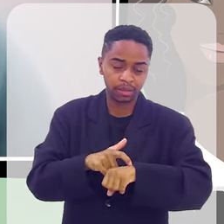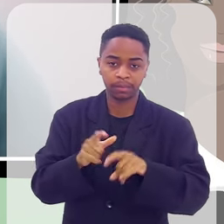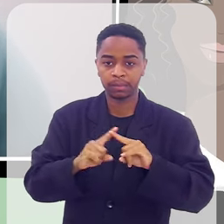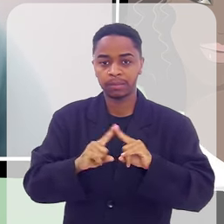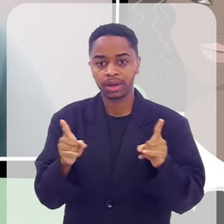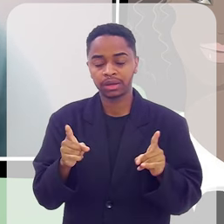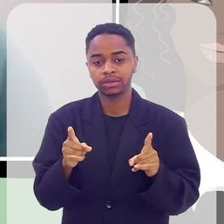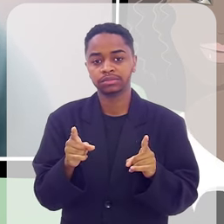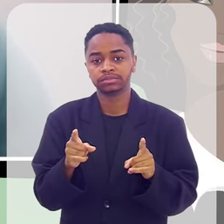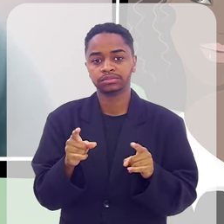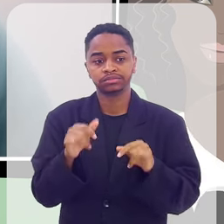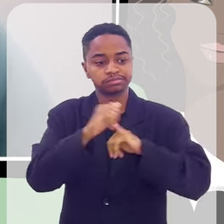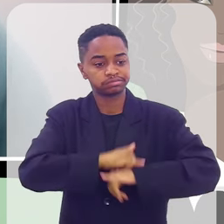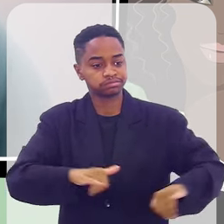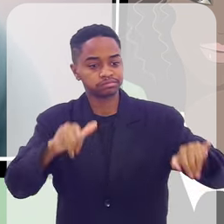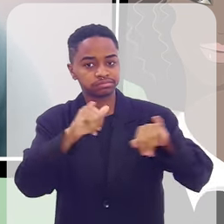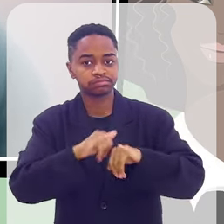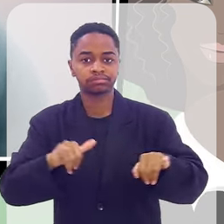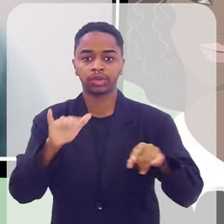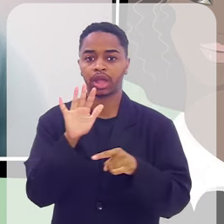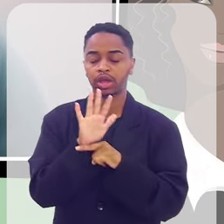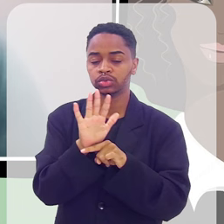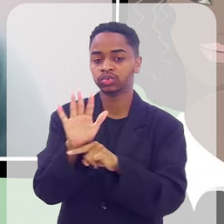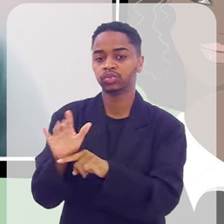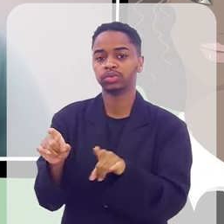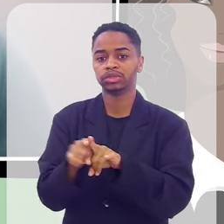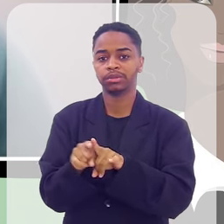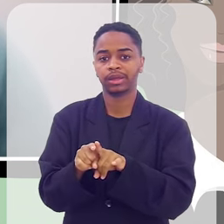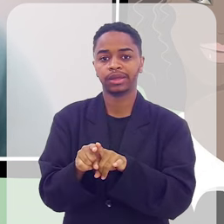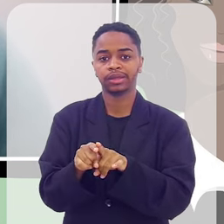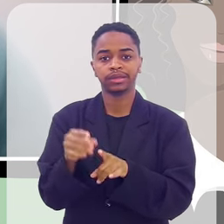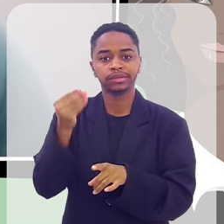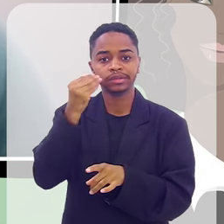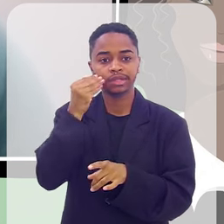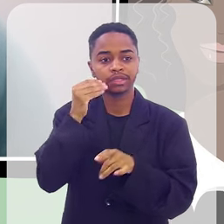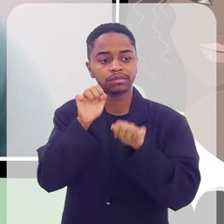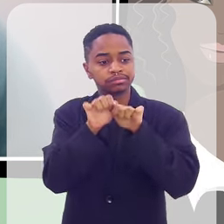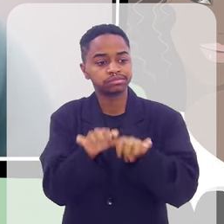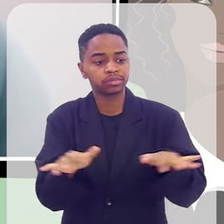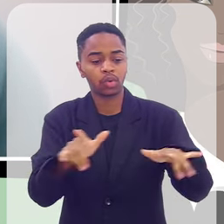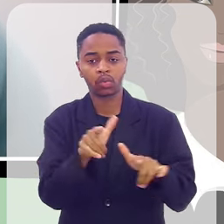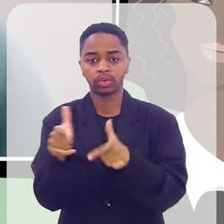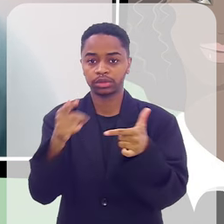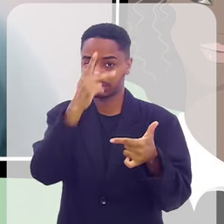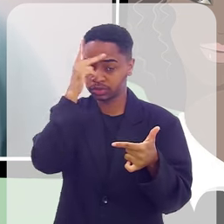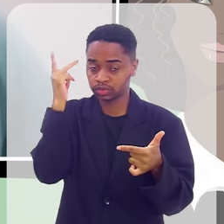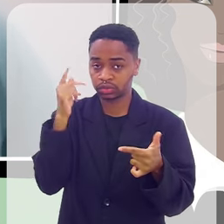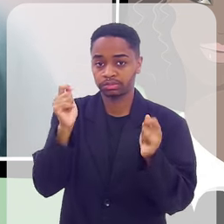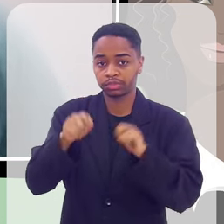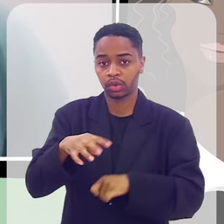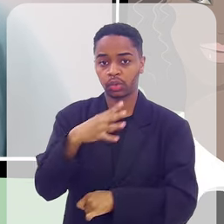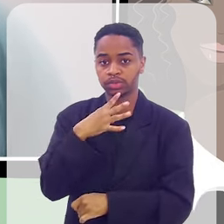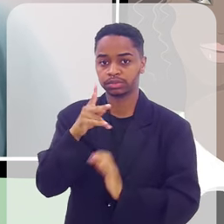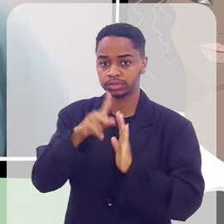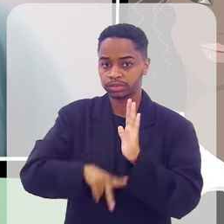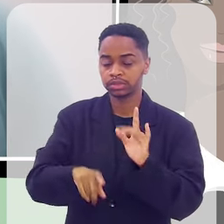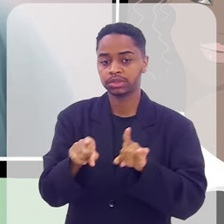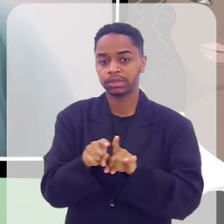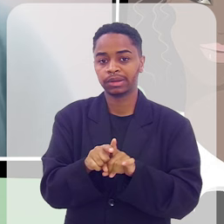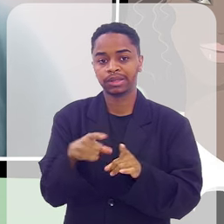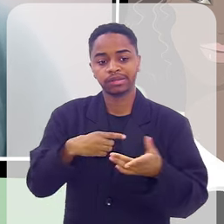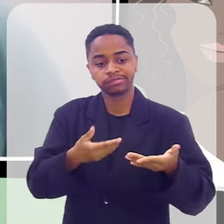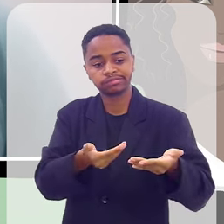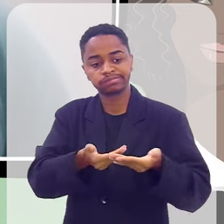mas acabam fazendo propaganda, acabam falando para conhecer o projeto, rede social. E a receptividade